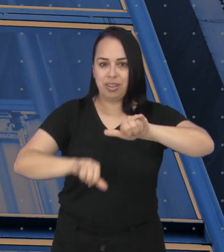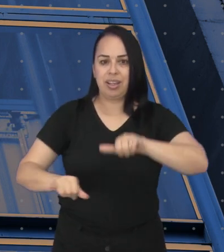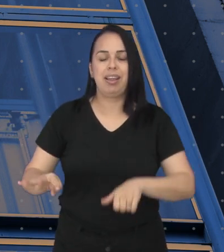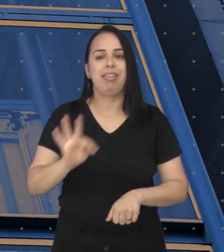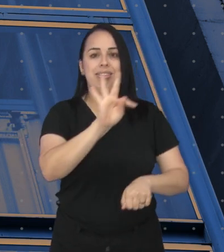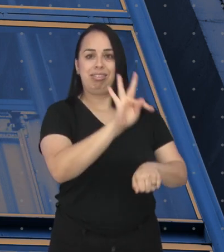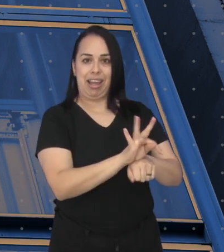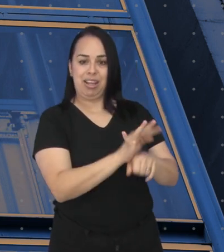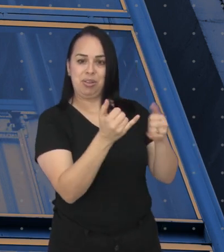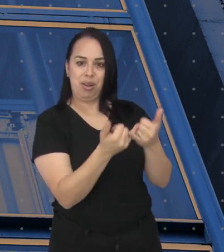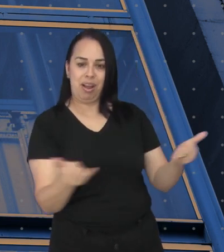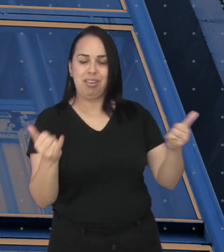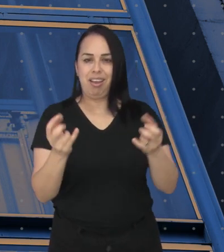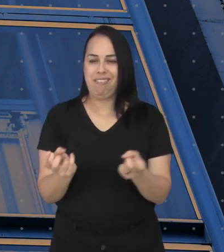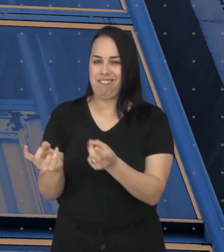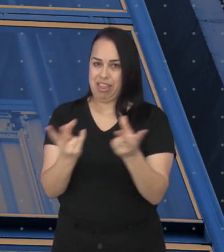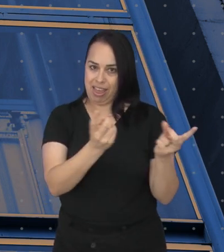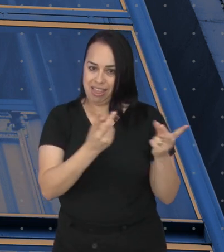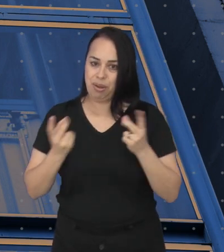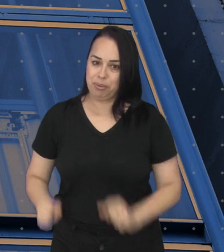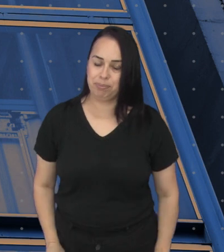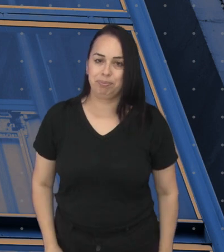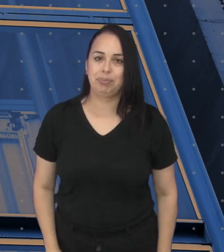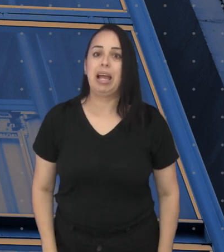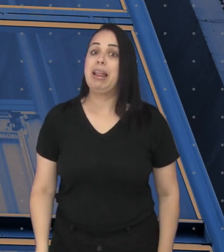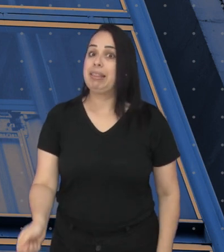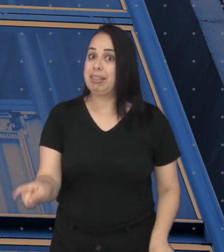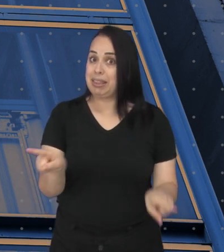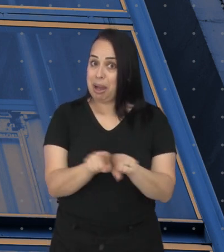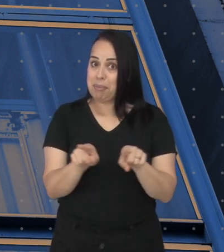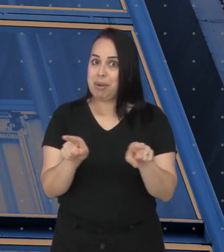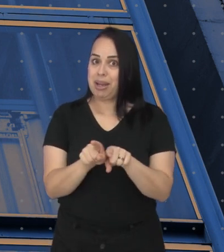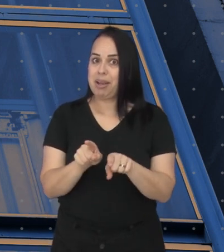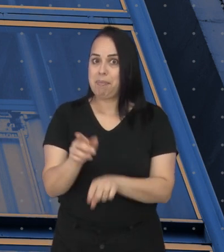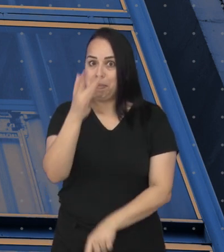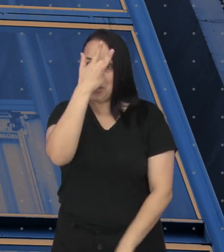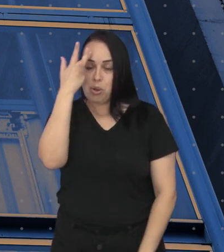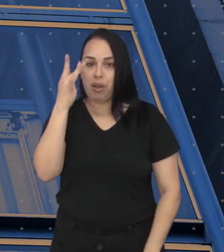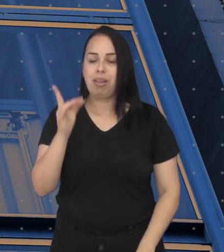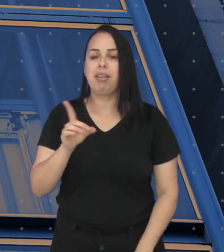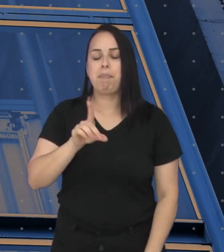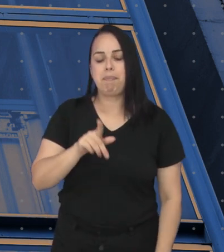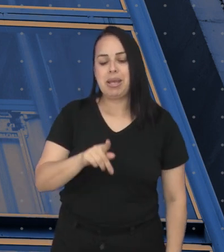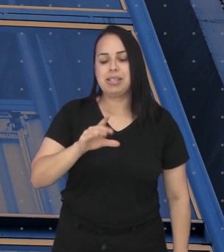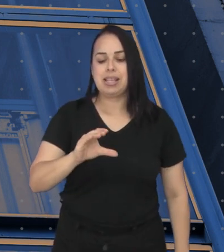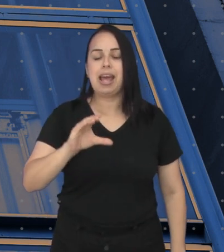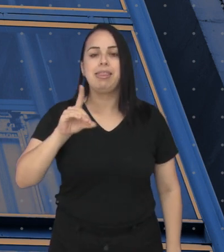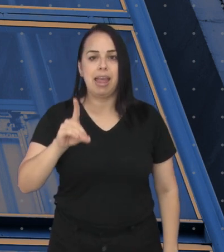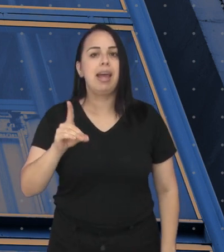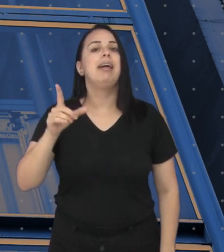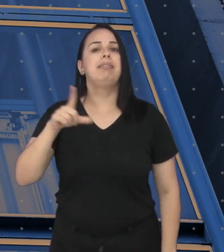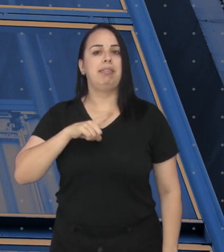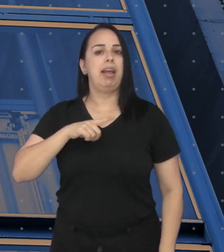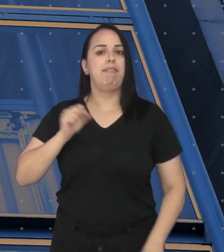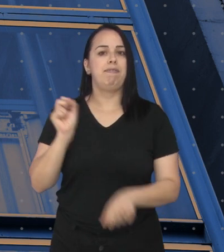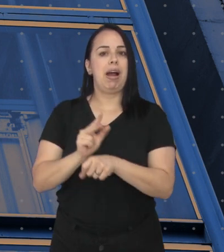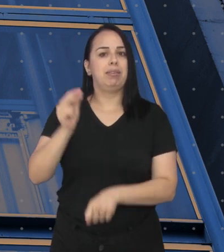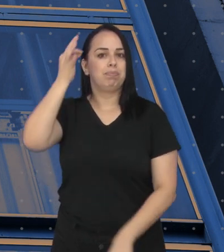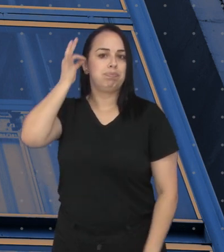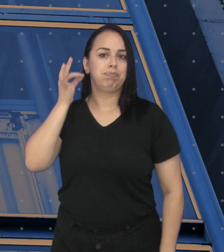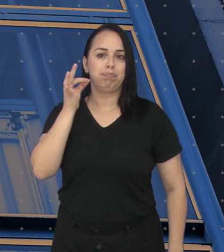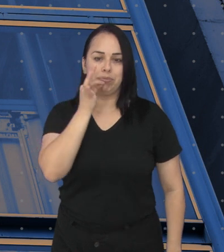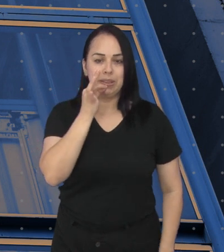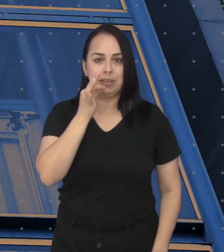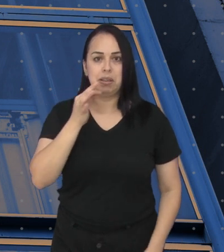técnico eletrônico e vendedor interno. Ainda há vagas para pessoa com deficiência nos cargos de operador de telemarketing.